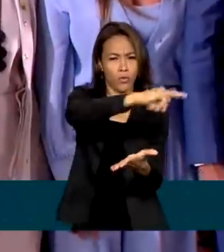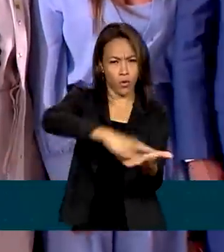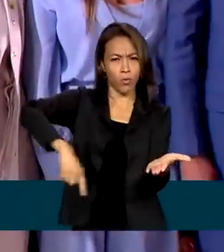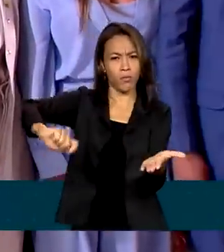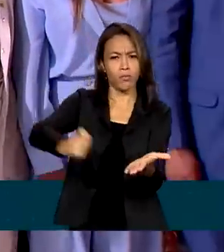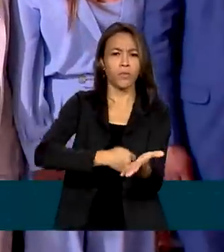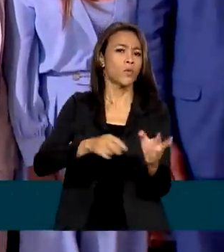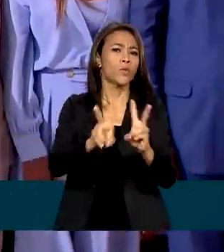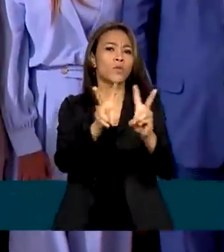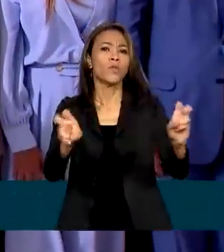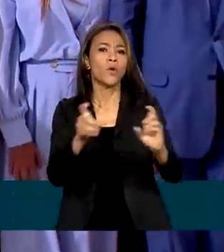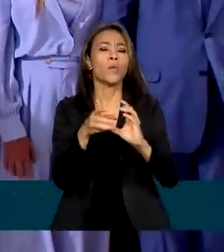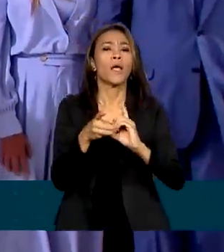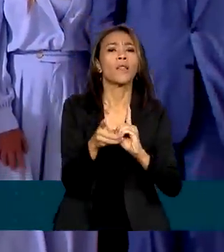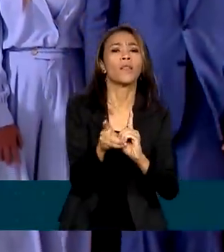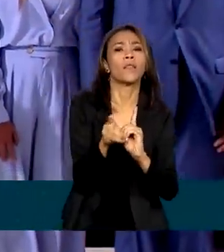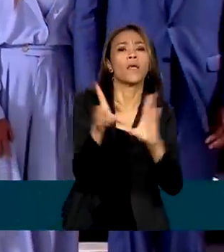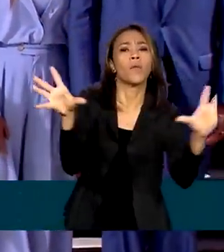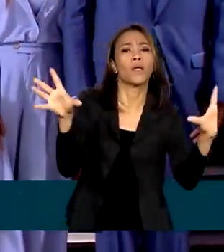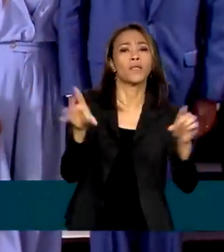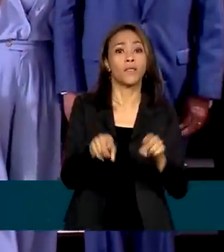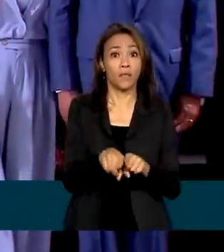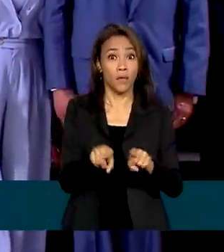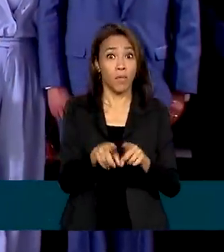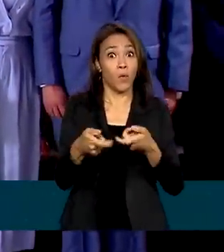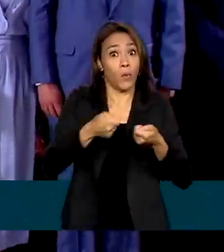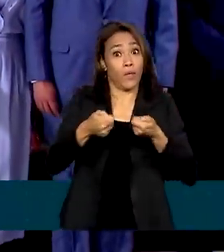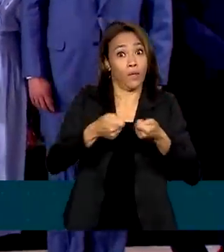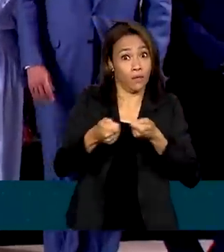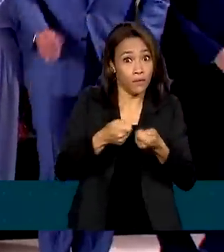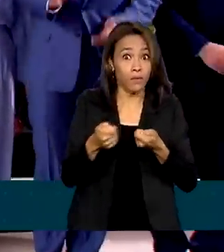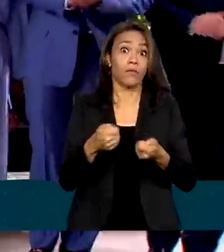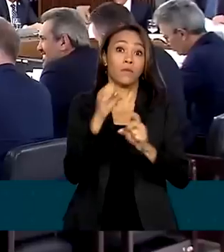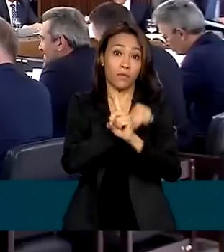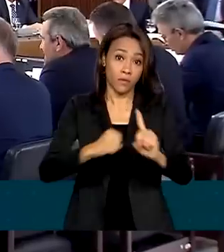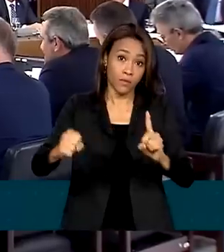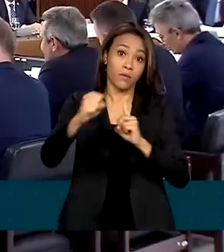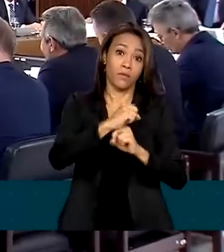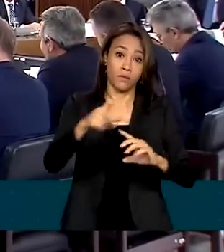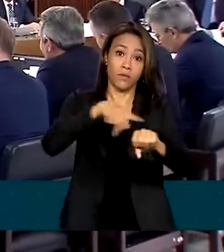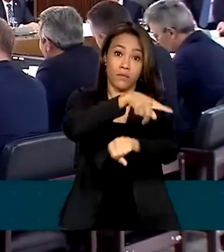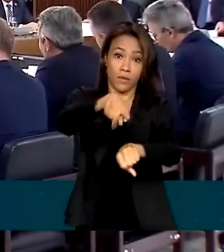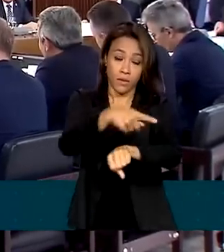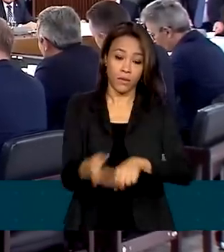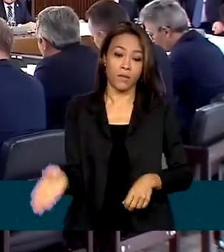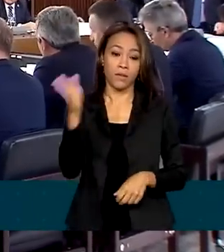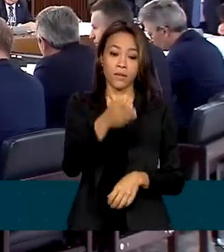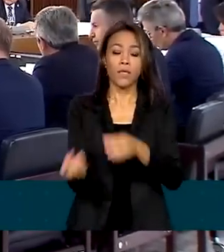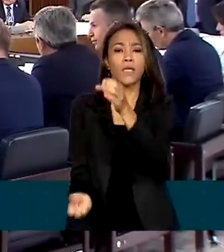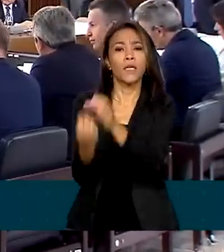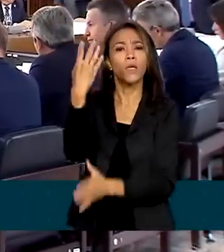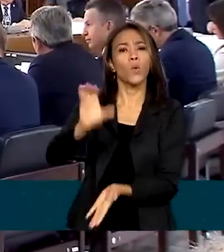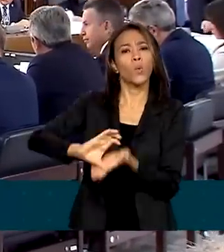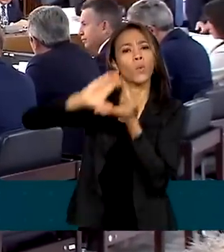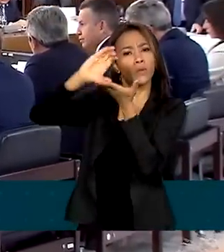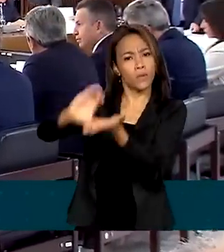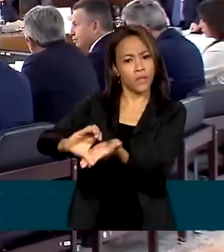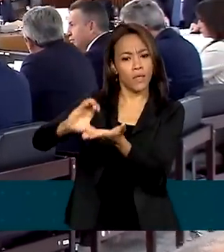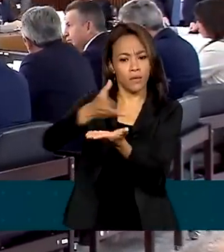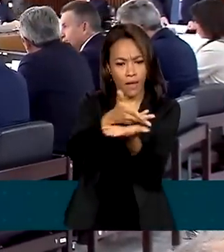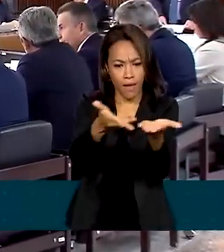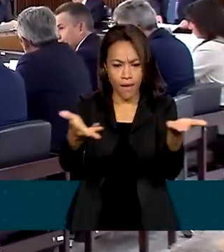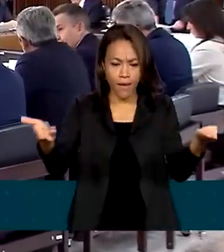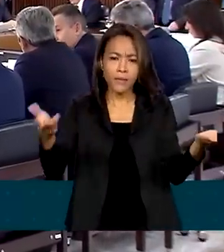com a democracia e com a estabilidade institucional e social do país. A criação do Conselho da Federação, uma mesa